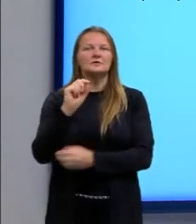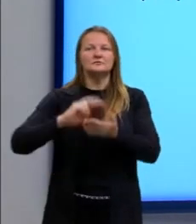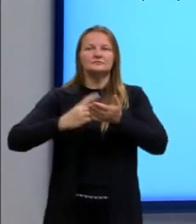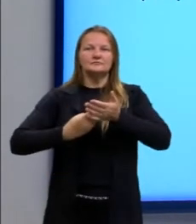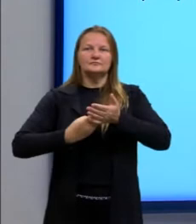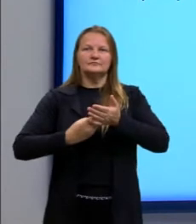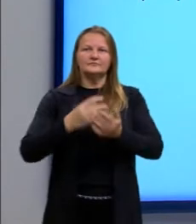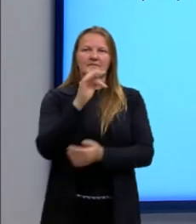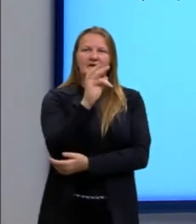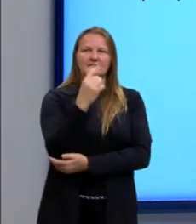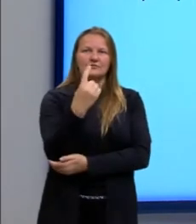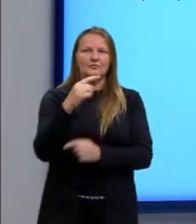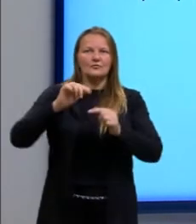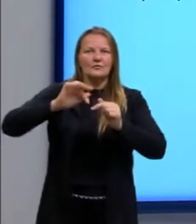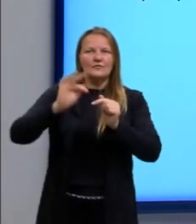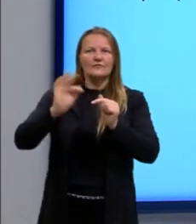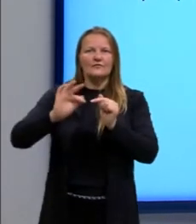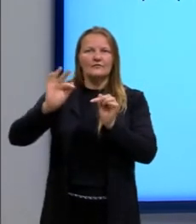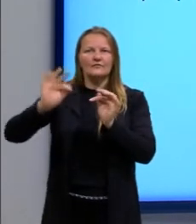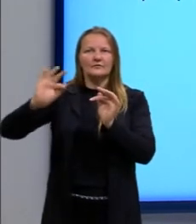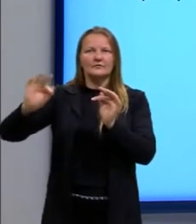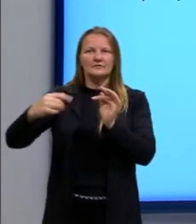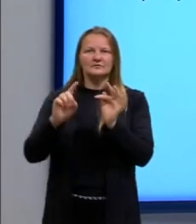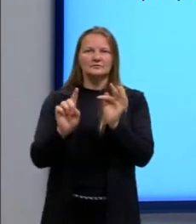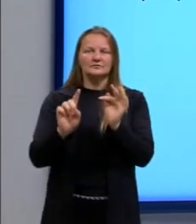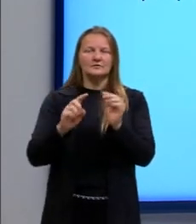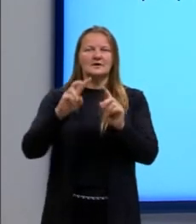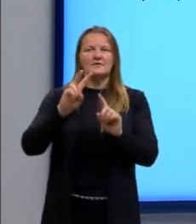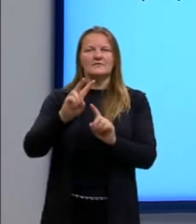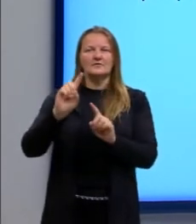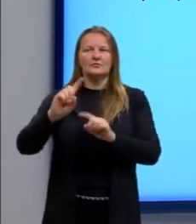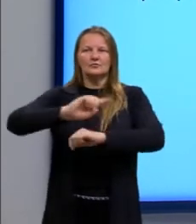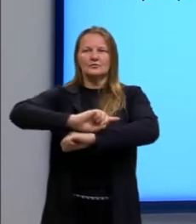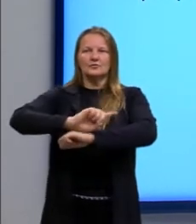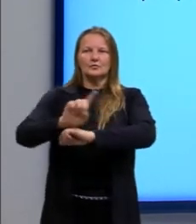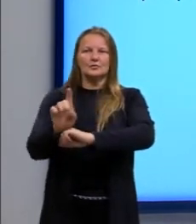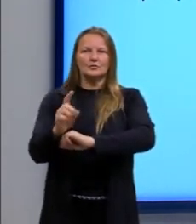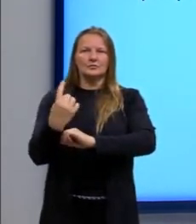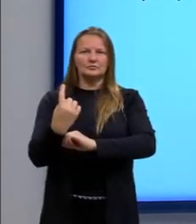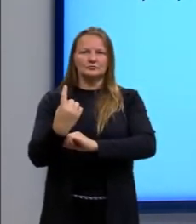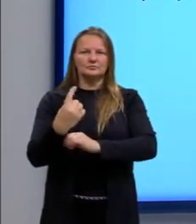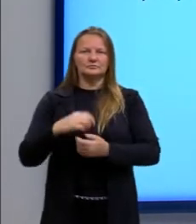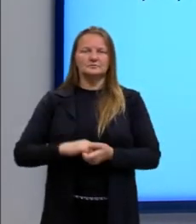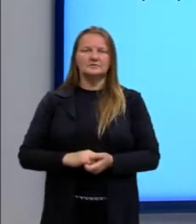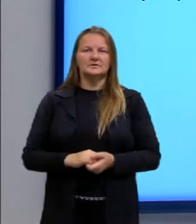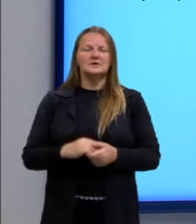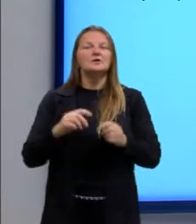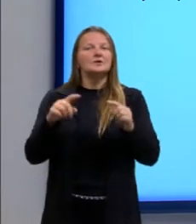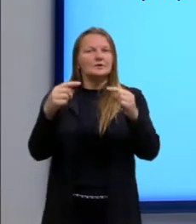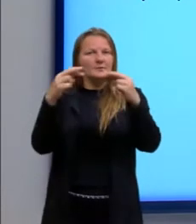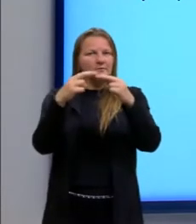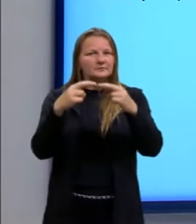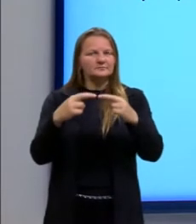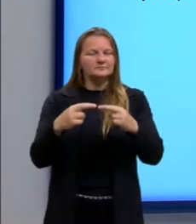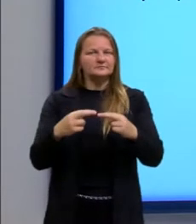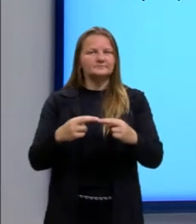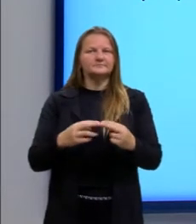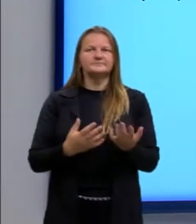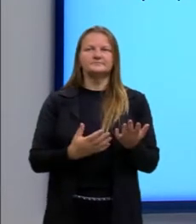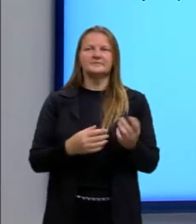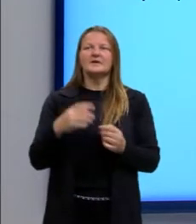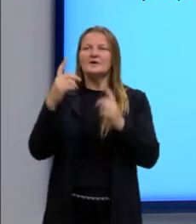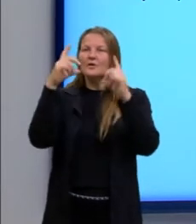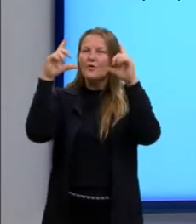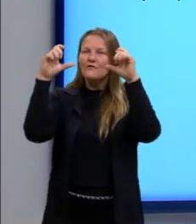F1 vai ser a frequência 1 e V1, velocidade 1, respectivamente. Como a